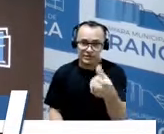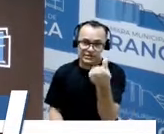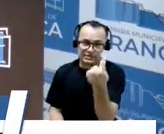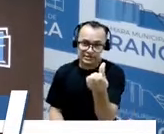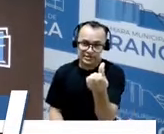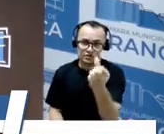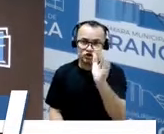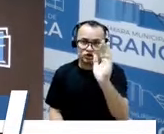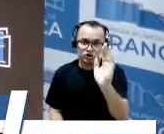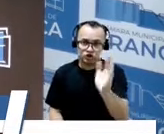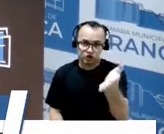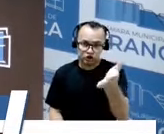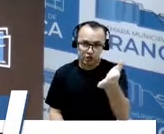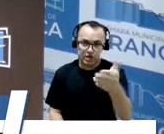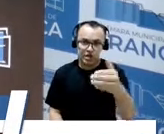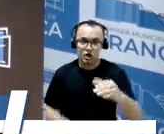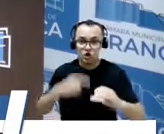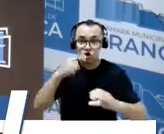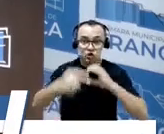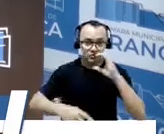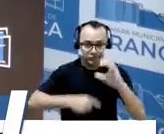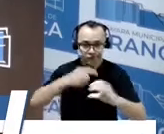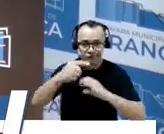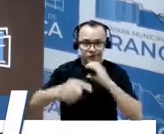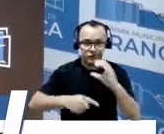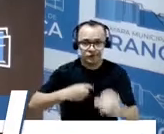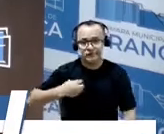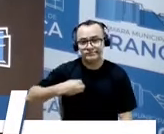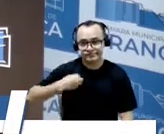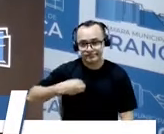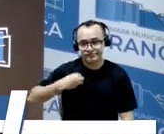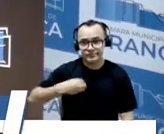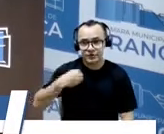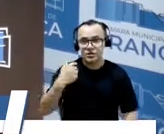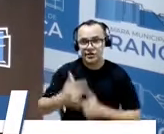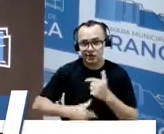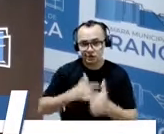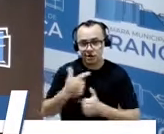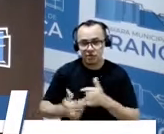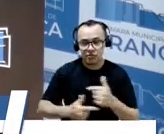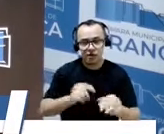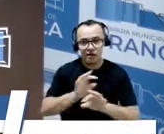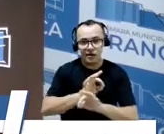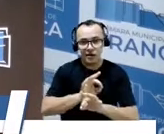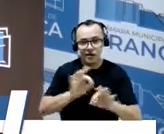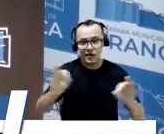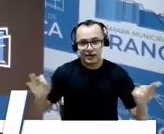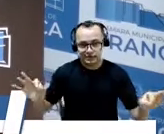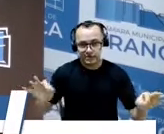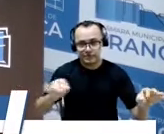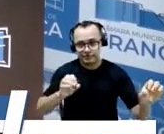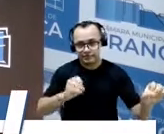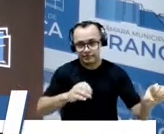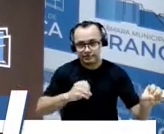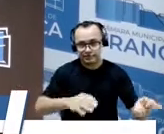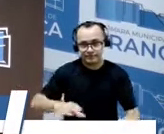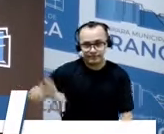carismática no mundo já existe e tem feito um trabalho de excelência aí na evangelização de pessoas.